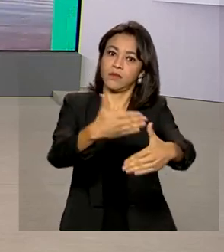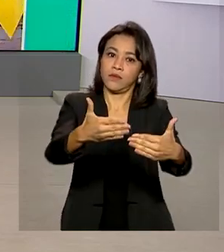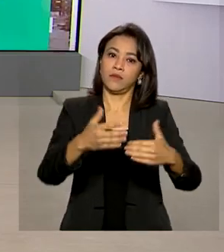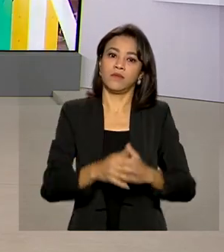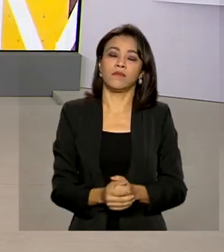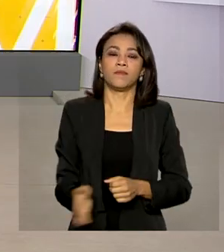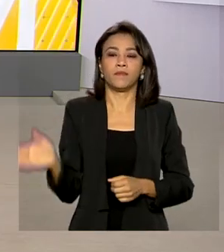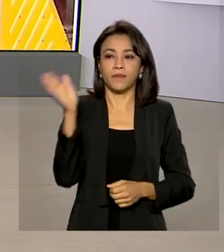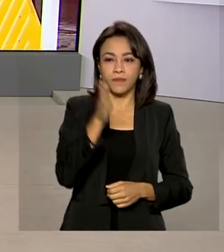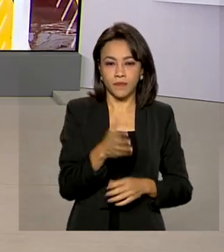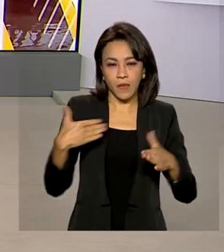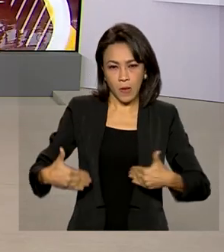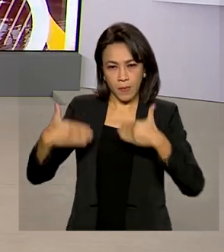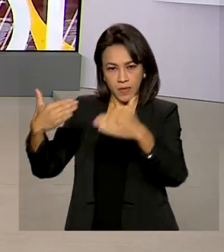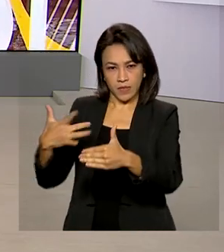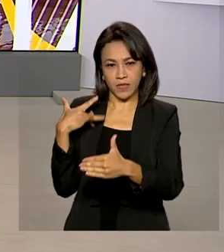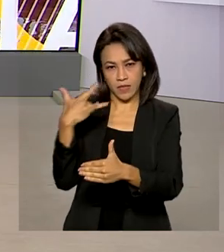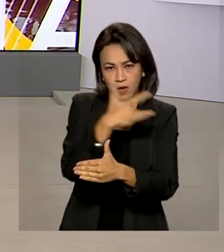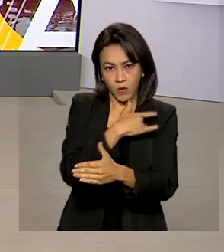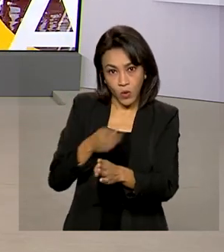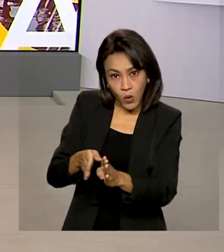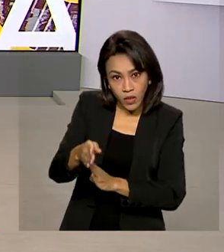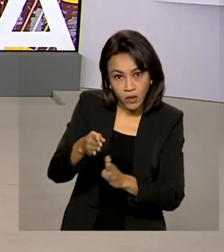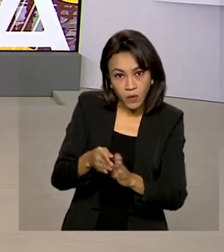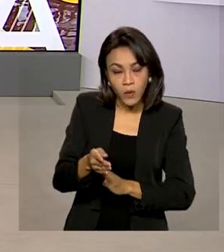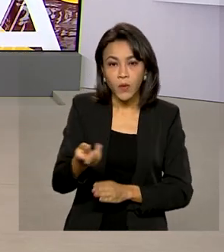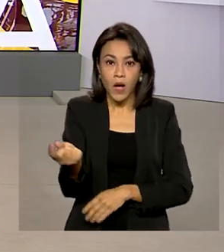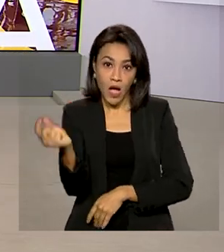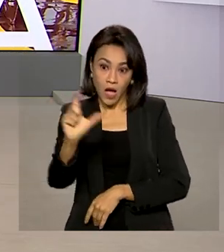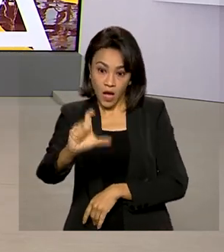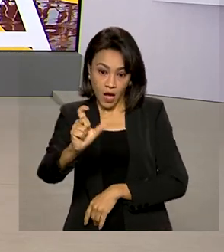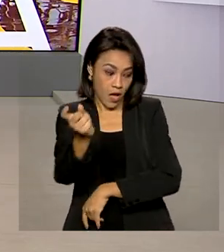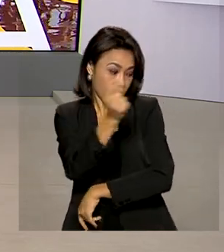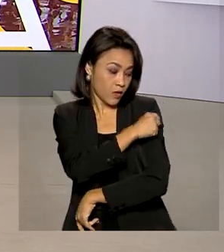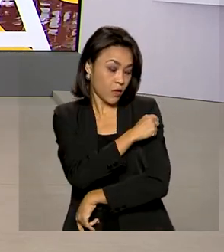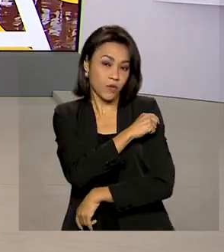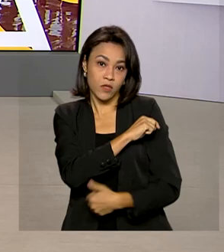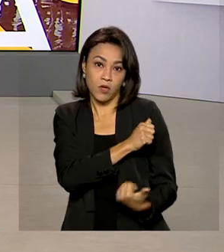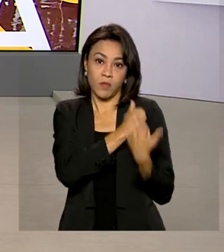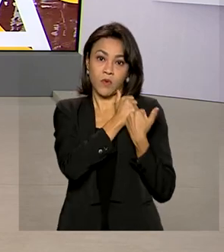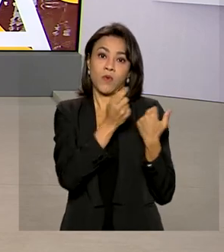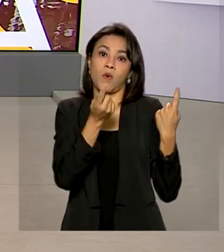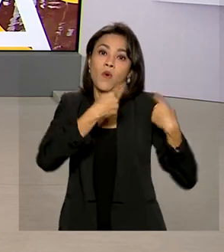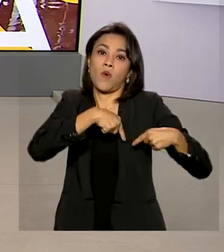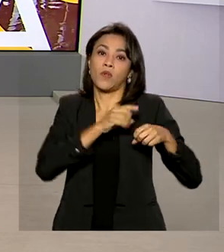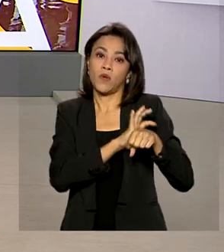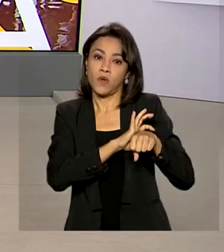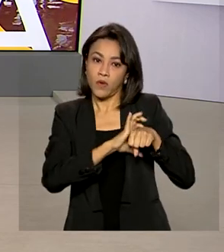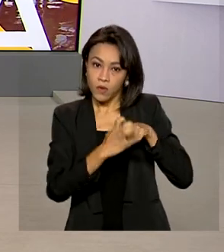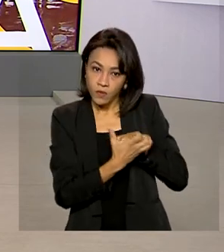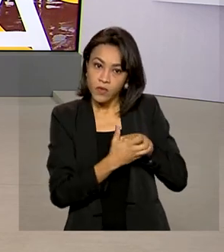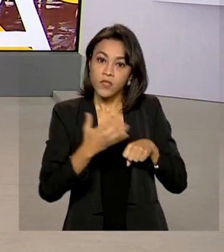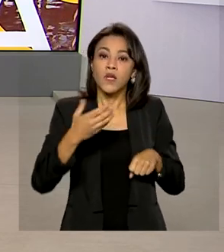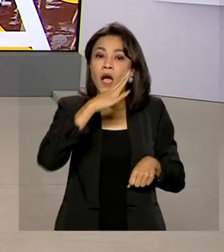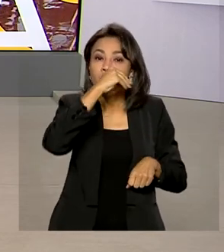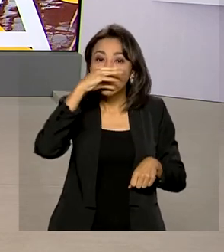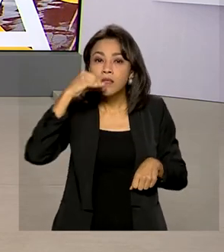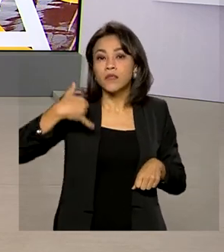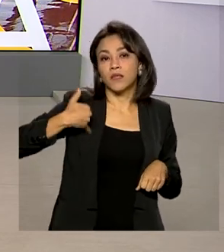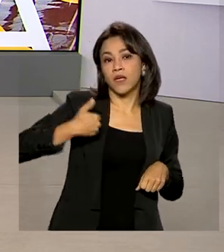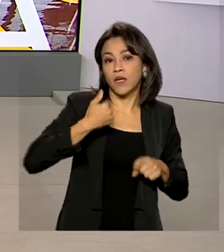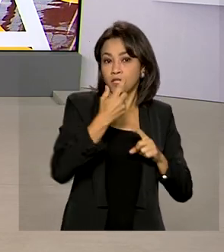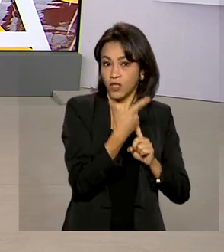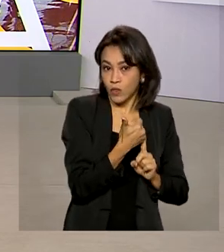O Ministério da Saúde recomendou a dose de reforço contra a Covid-19 para adolescentes entre 12 e 17